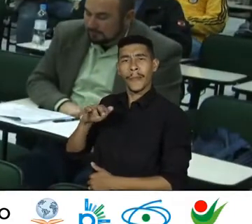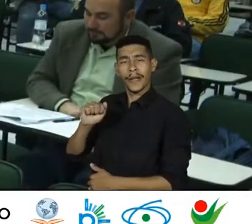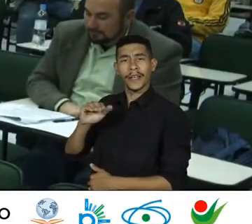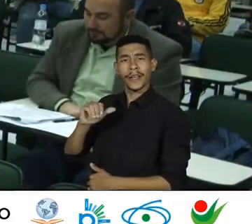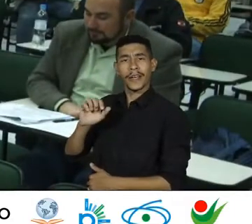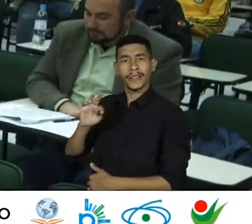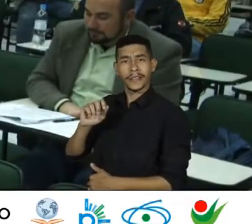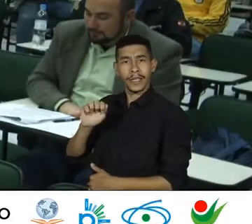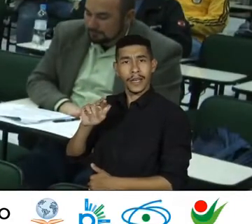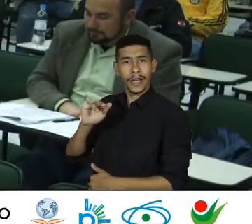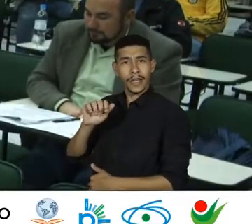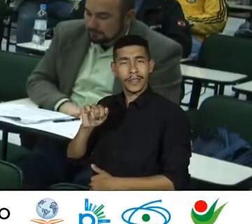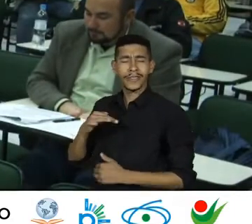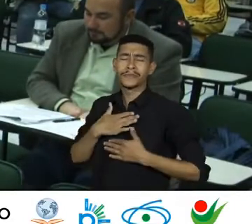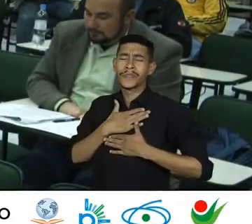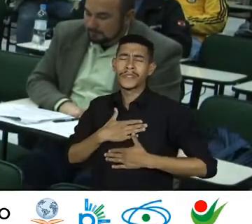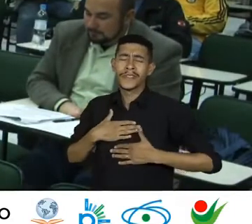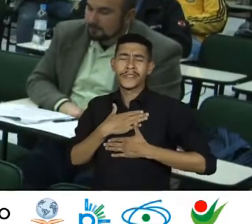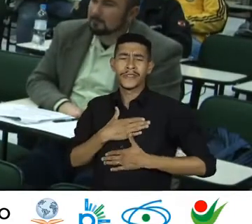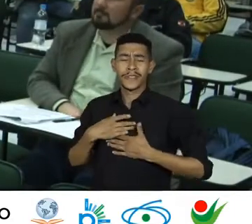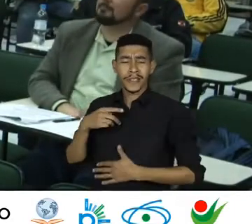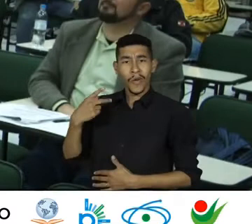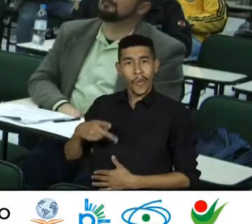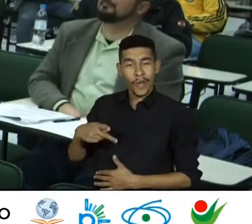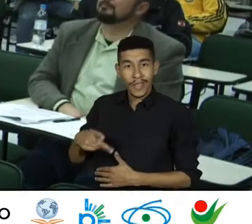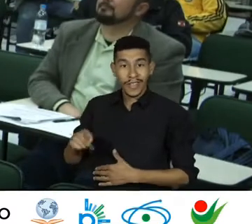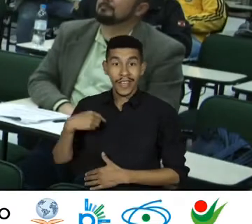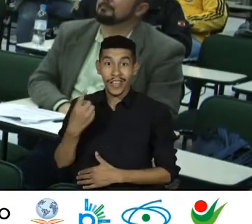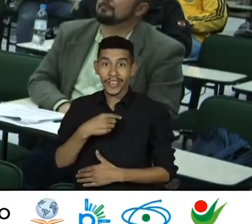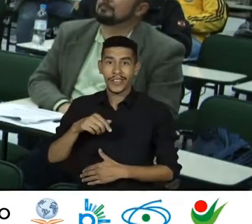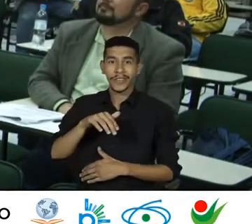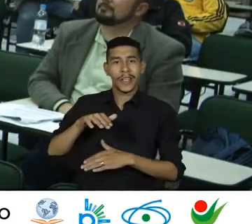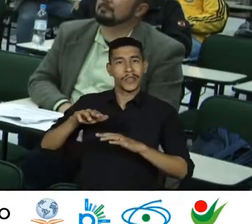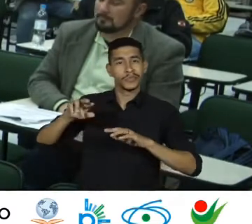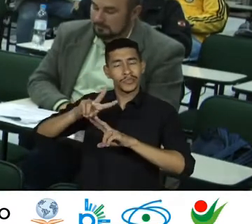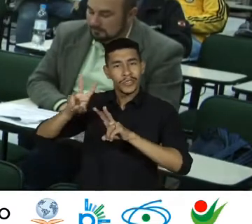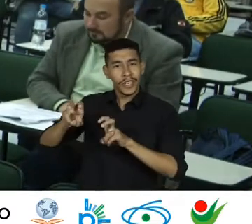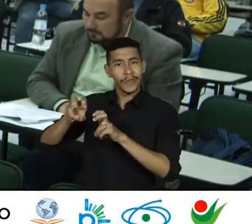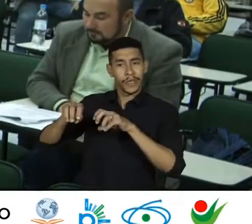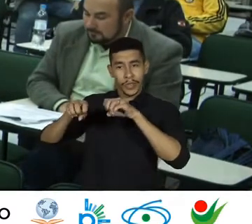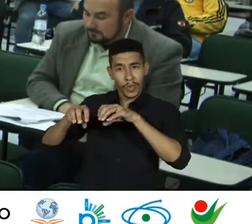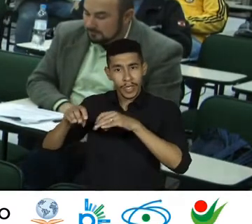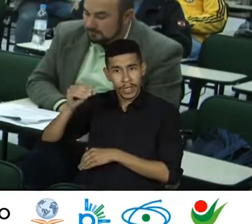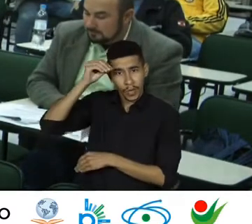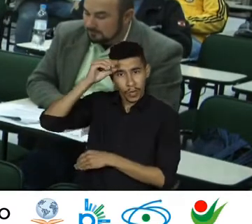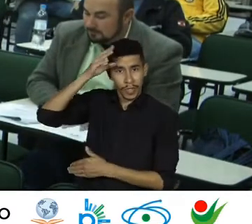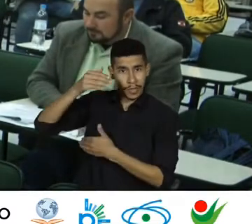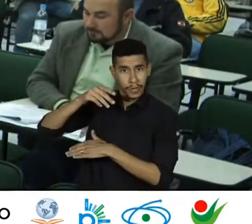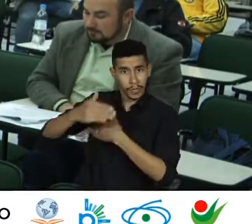Nós da linha De Educação e produção Do conhecimento Nos processos pedagógicos E